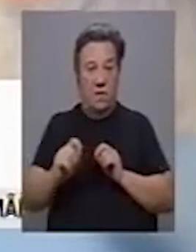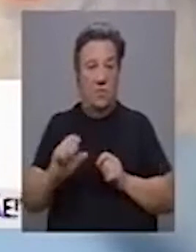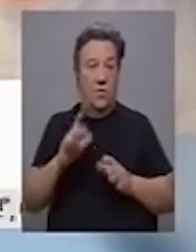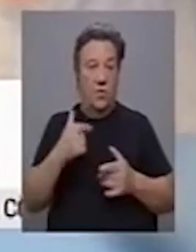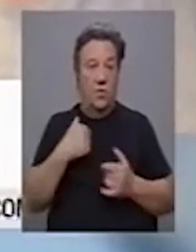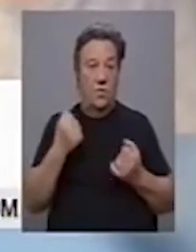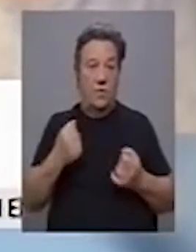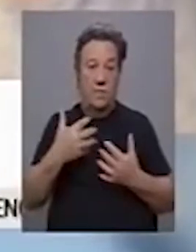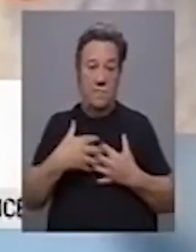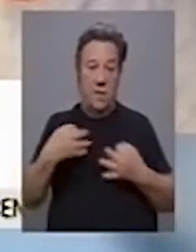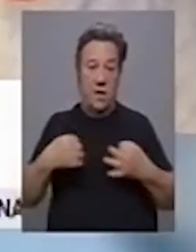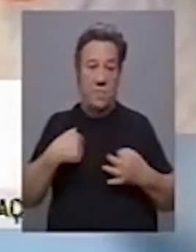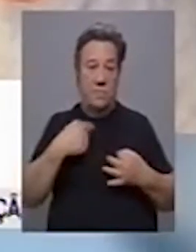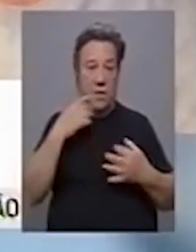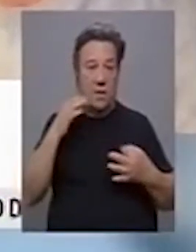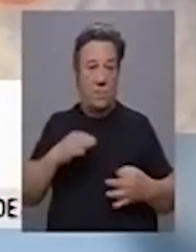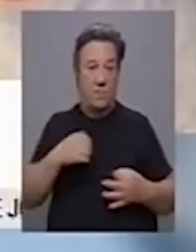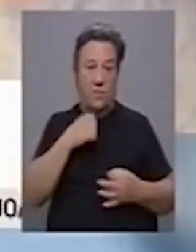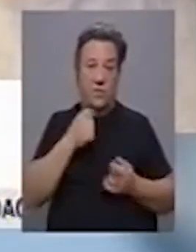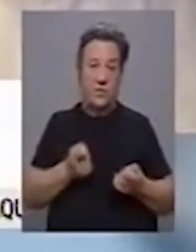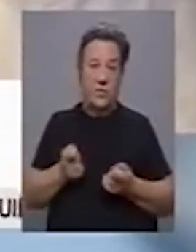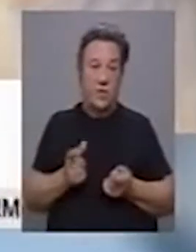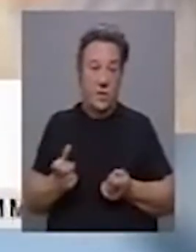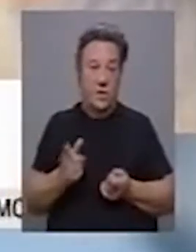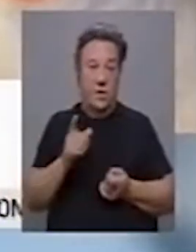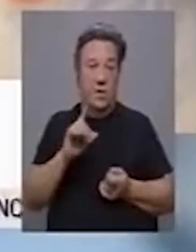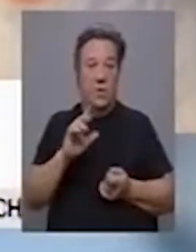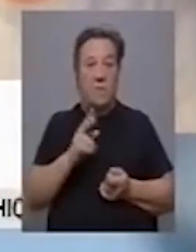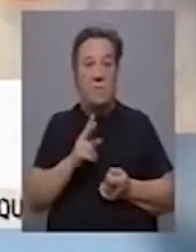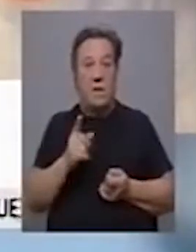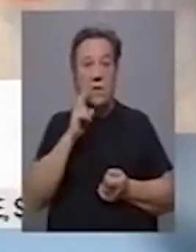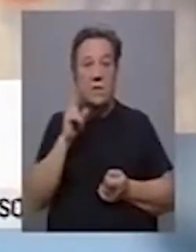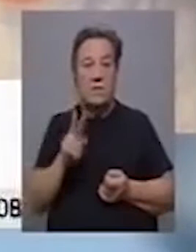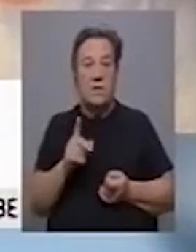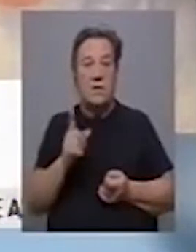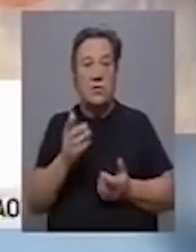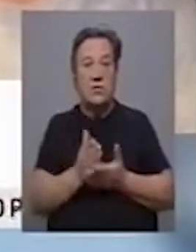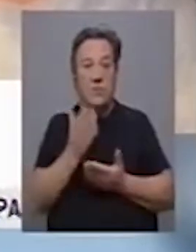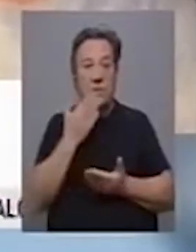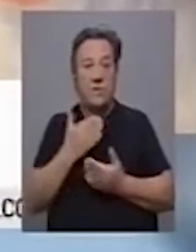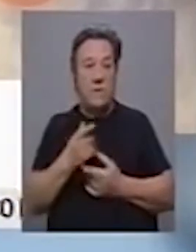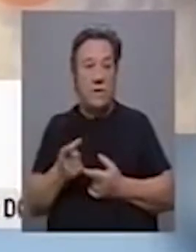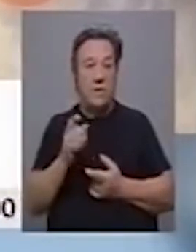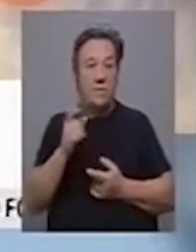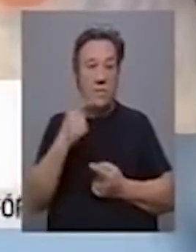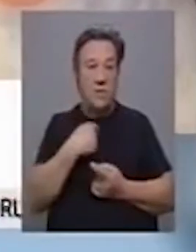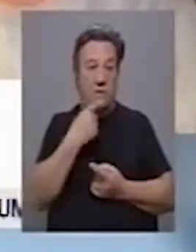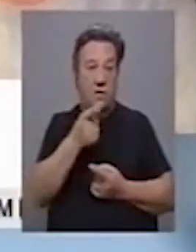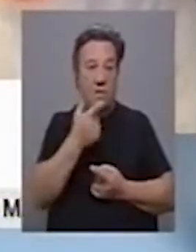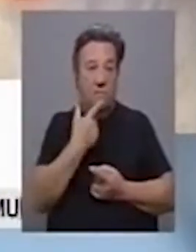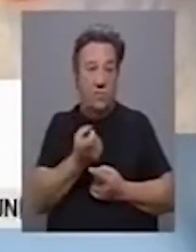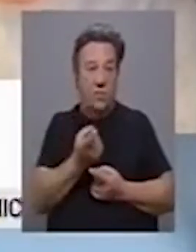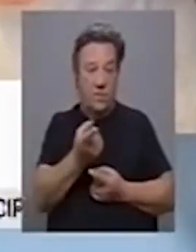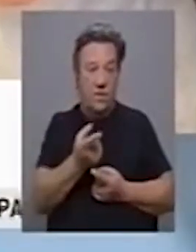nós não temos mecanismos adequados para o gerir. Quais são ainda os sinais que estes estudos nos dão? Em primeiro, como dizia na sua